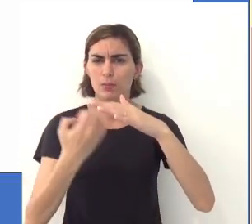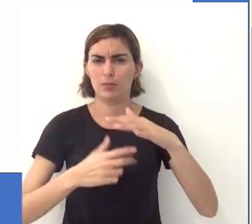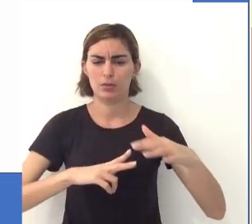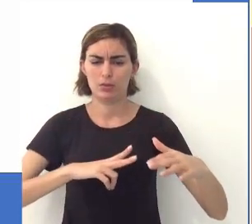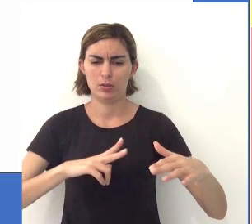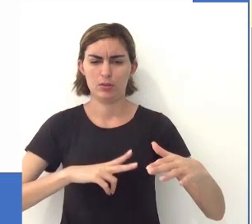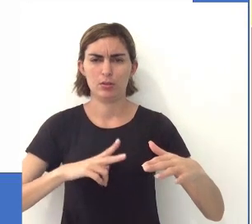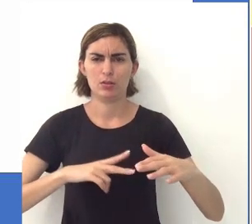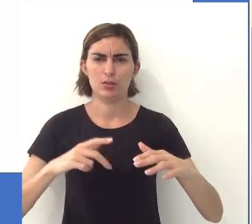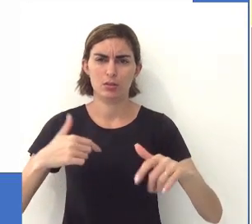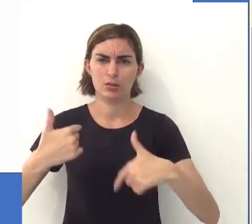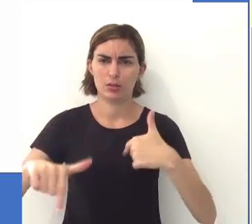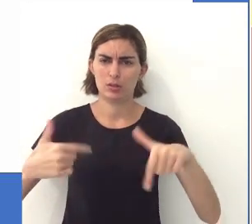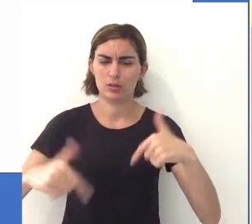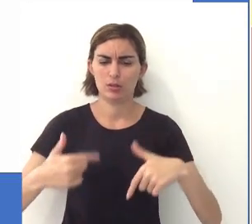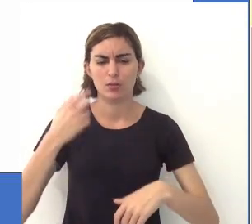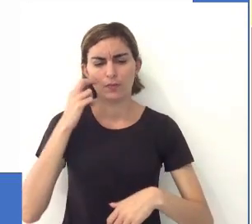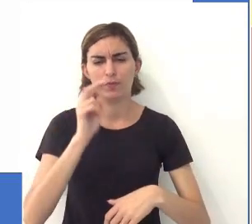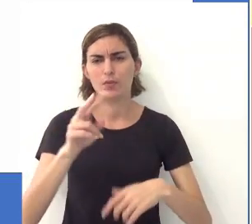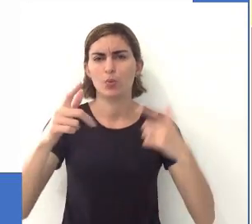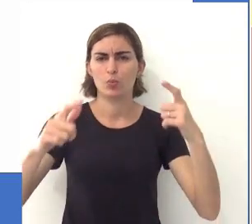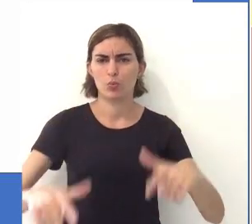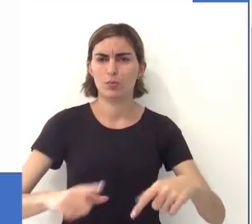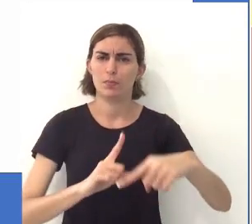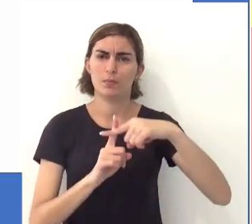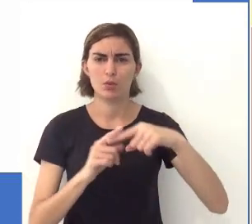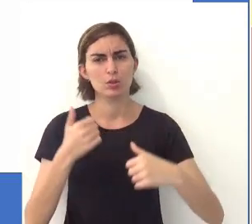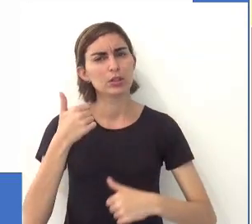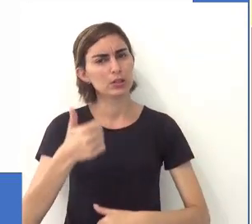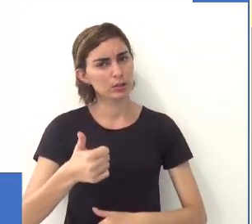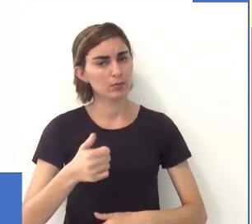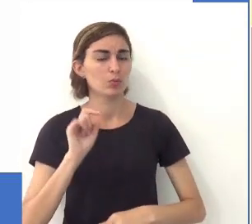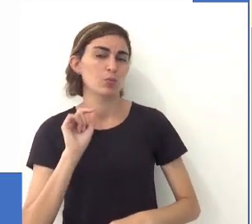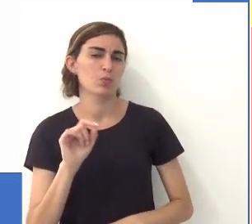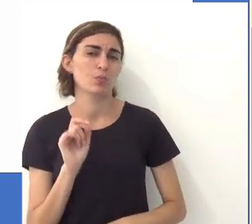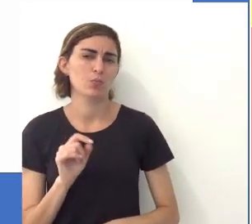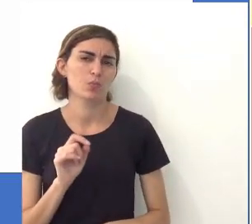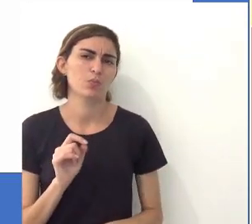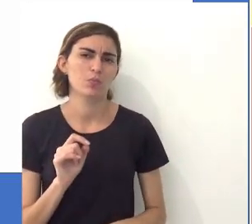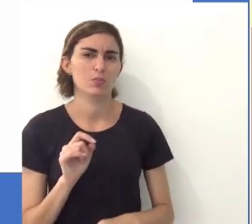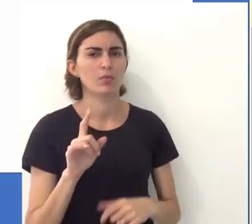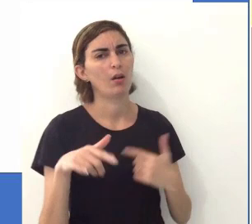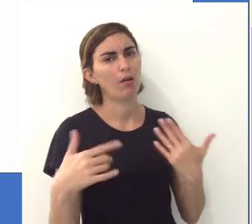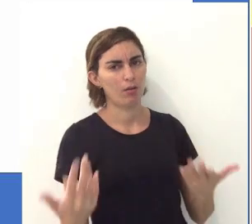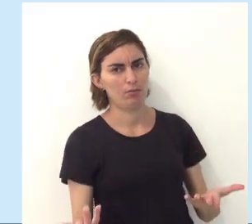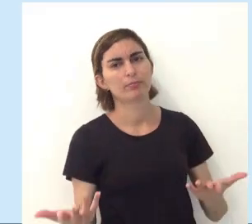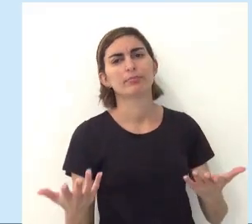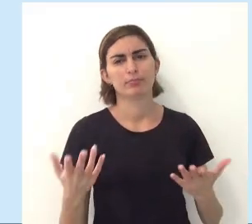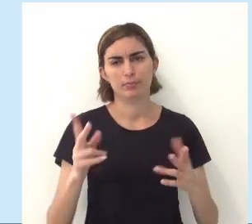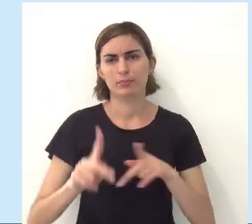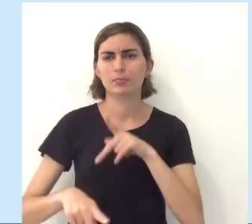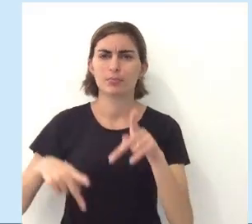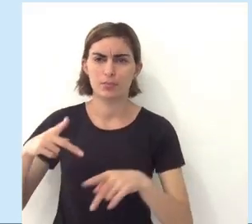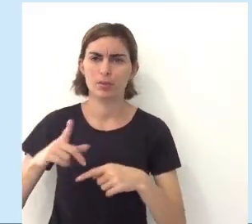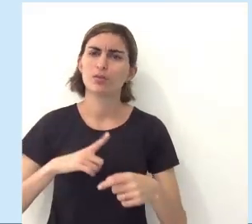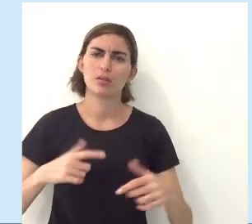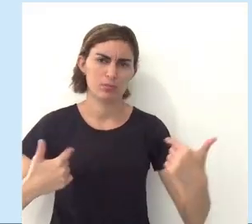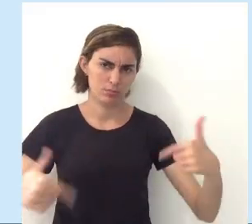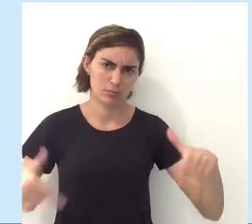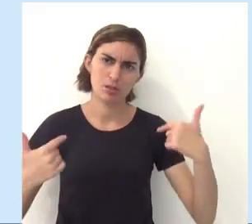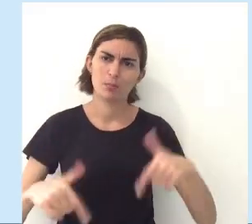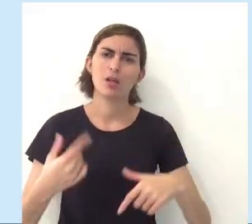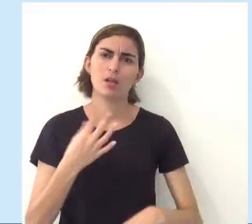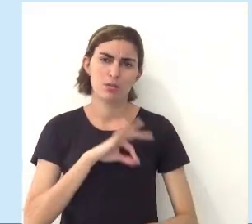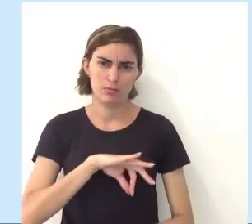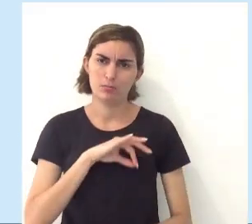empresas privadas que geram empregos, tá, o ambiente positivo, o aspecto positivo disso, gente, é que as pessoas